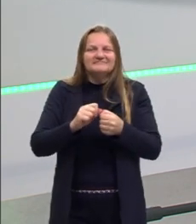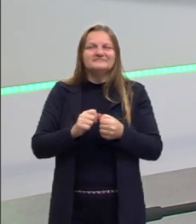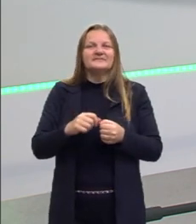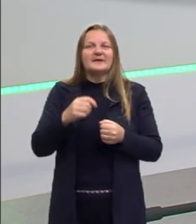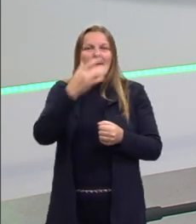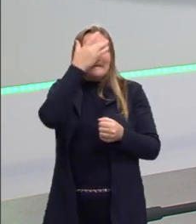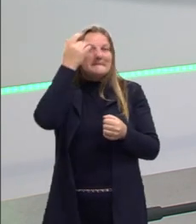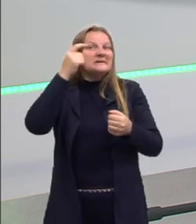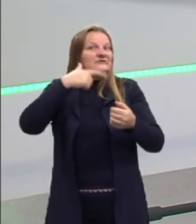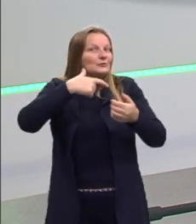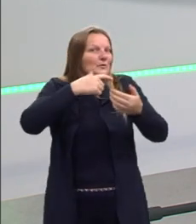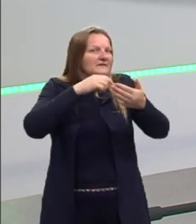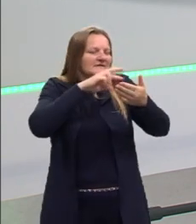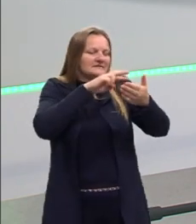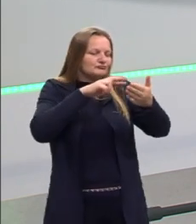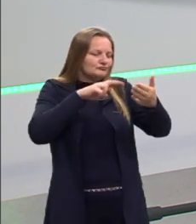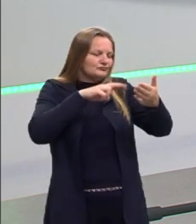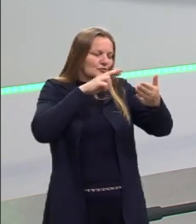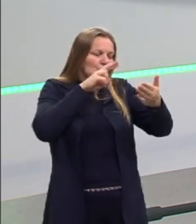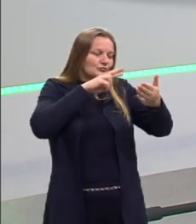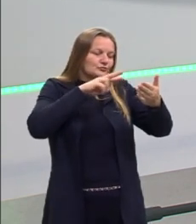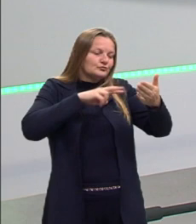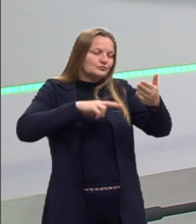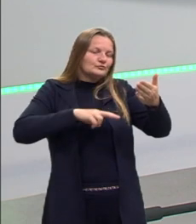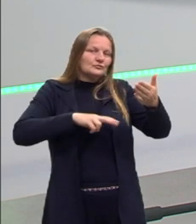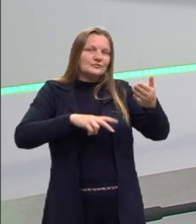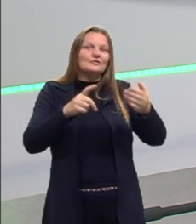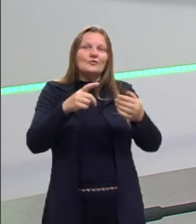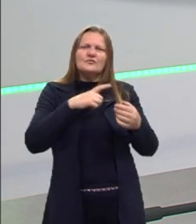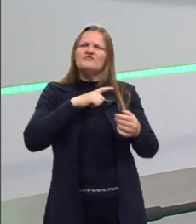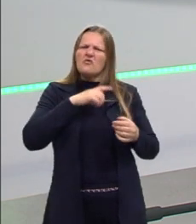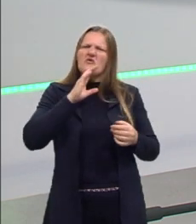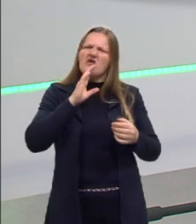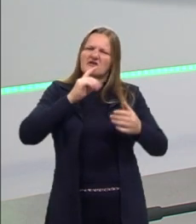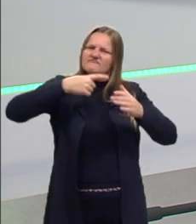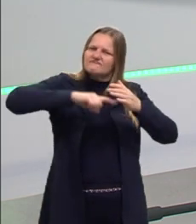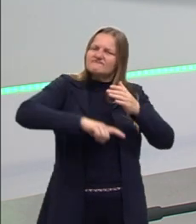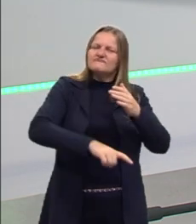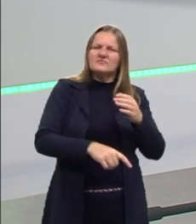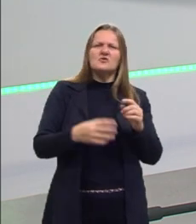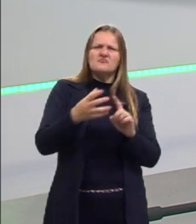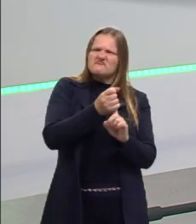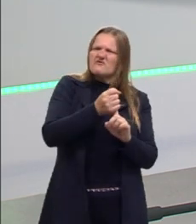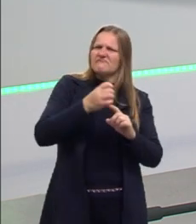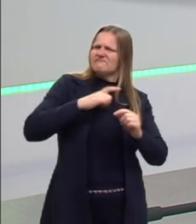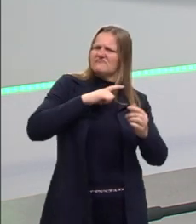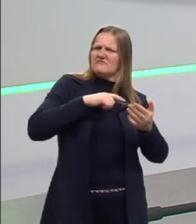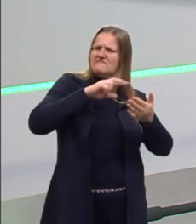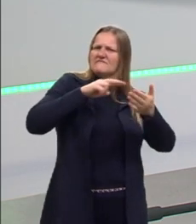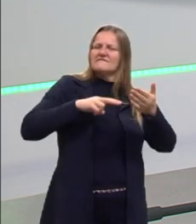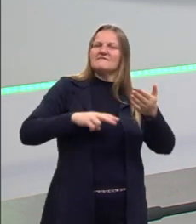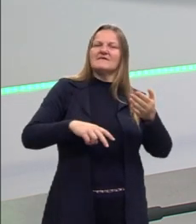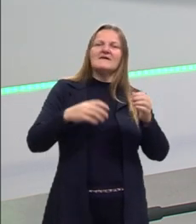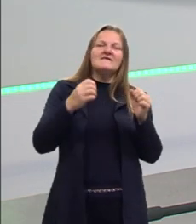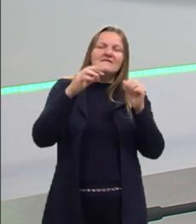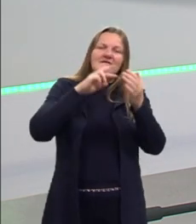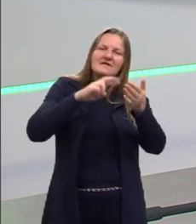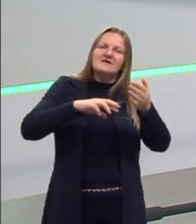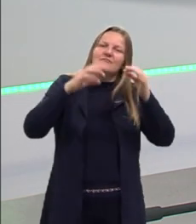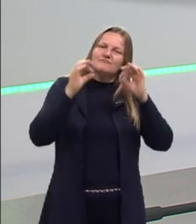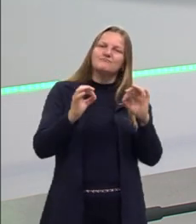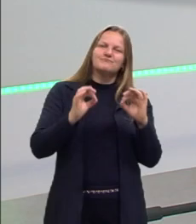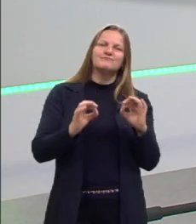corretor saiba que tu domina os instrumentos que tu precisa para construir a conclusão da redação.